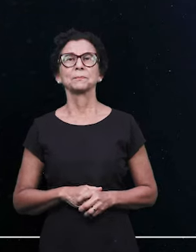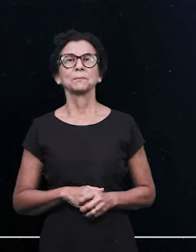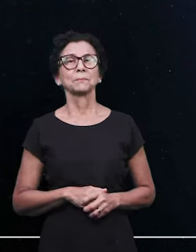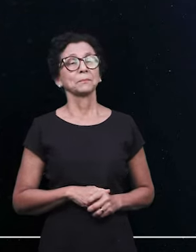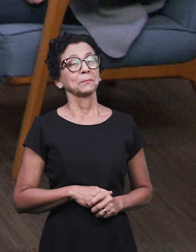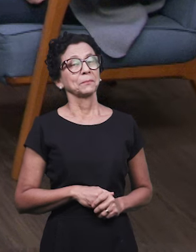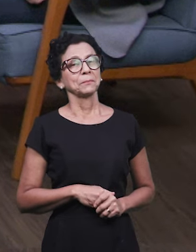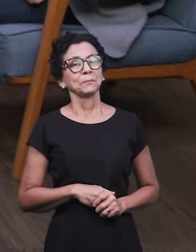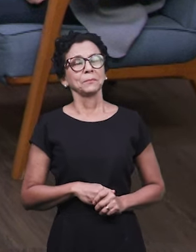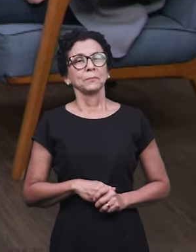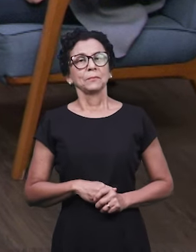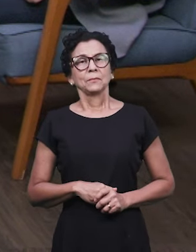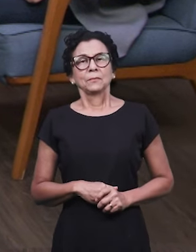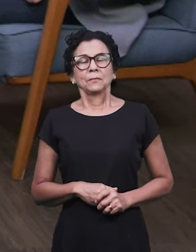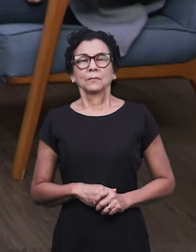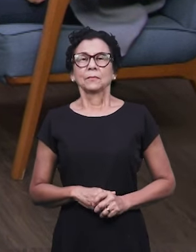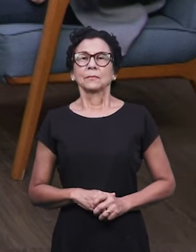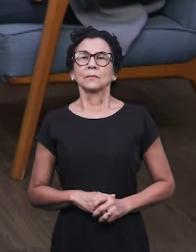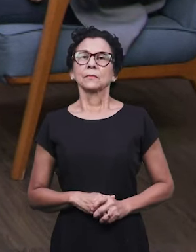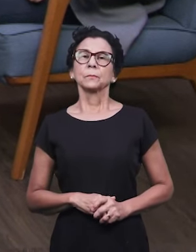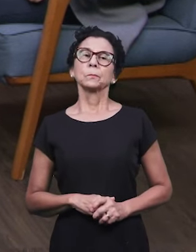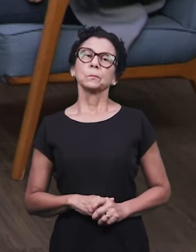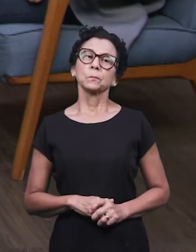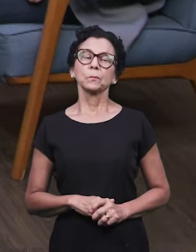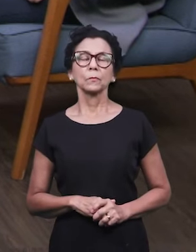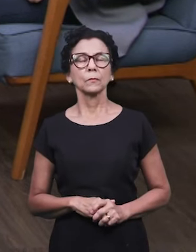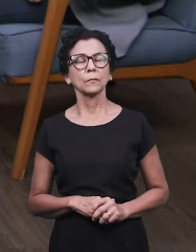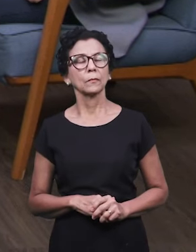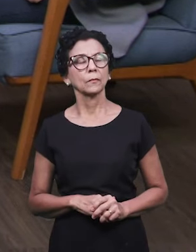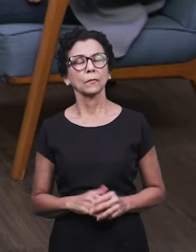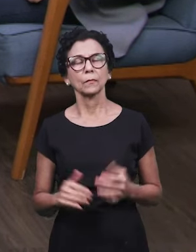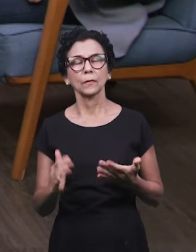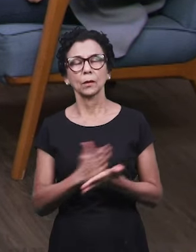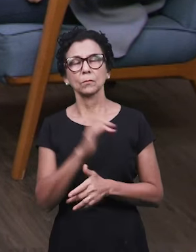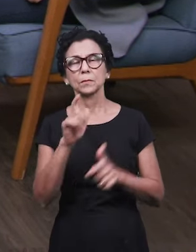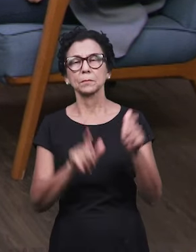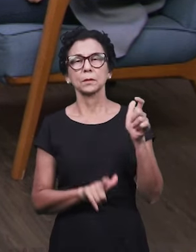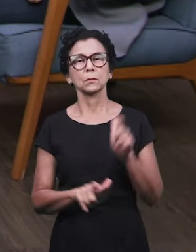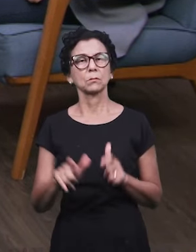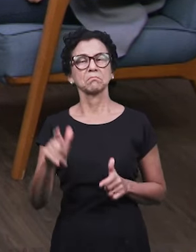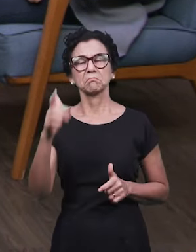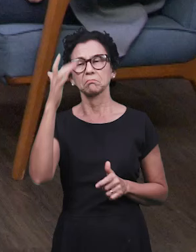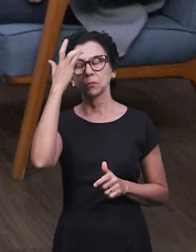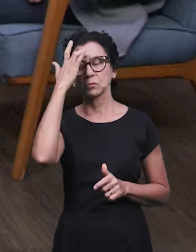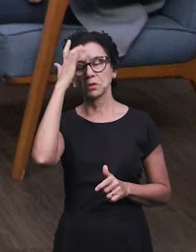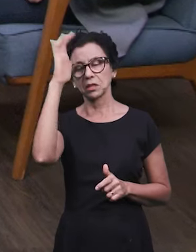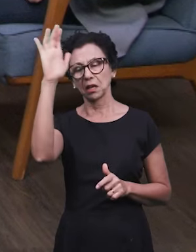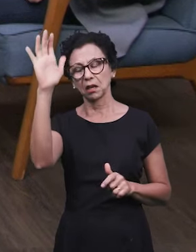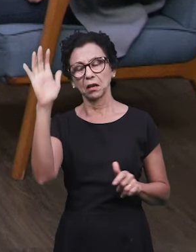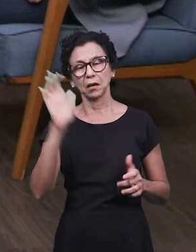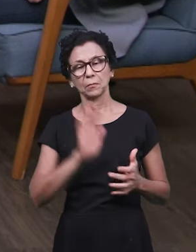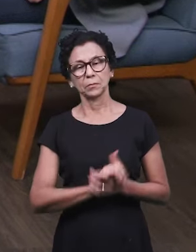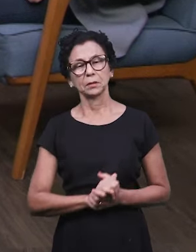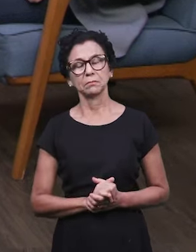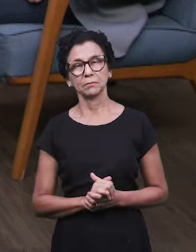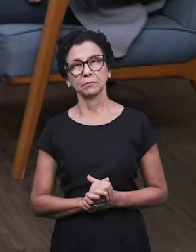não estarem atentos a tudo que está acontecendo, mas há uma expectativa do homem, em relação a isso e os discípulos deixam